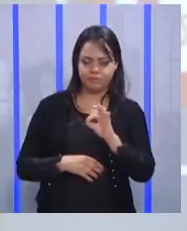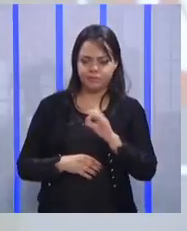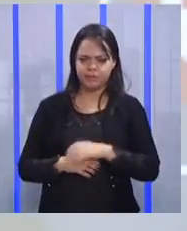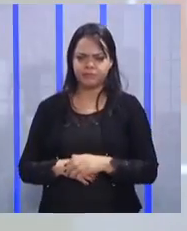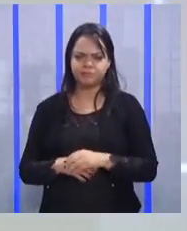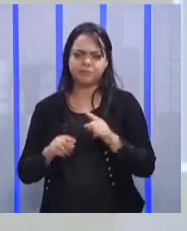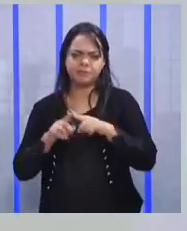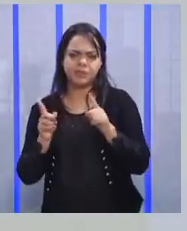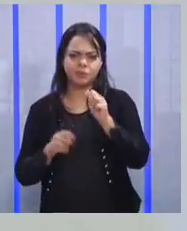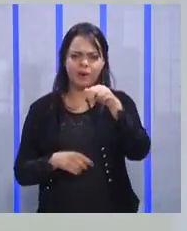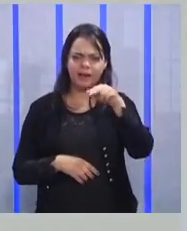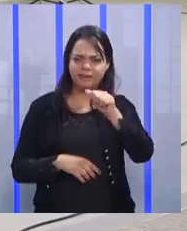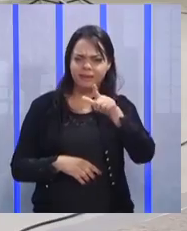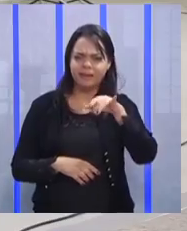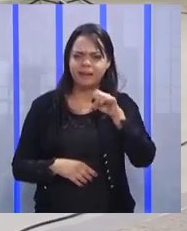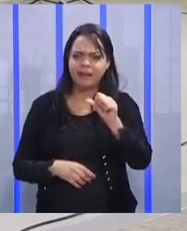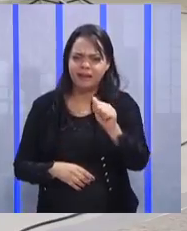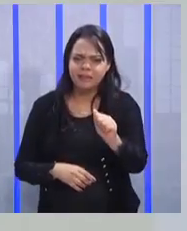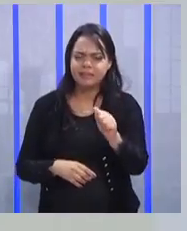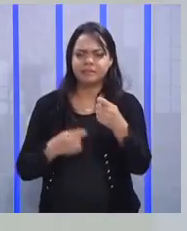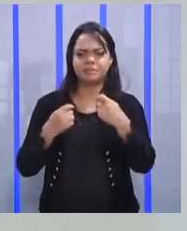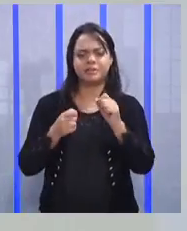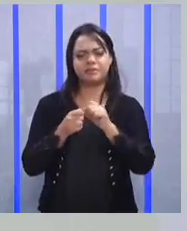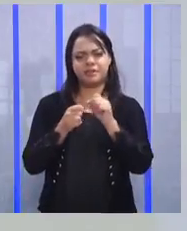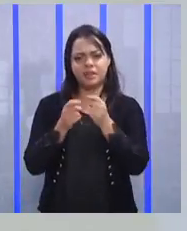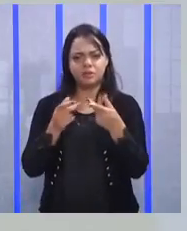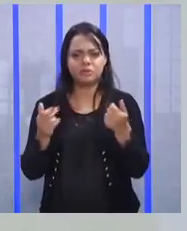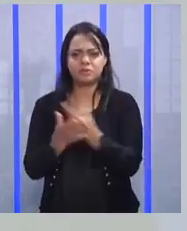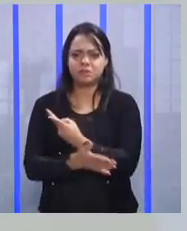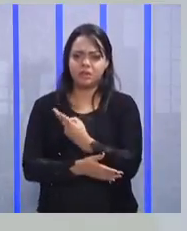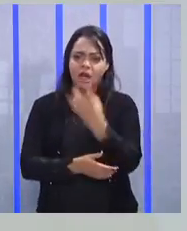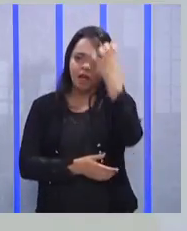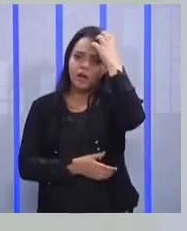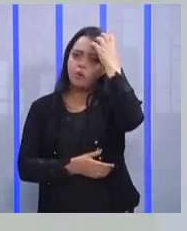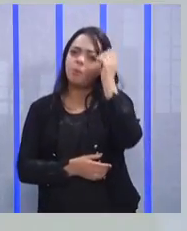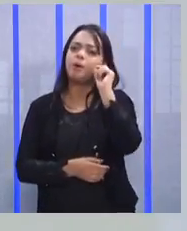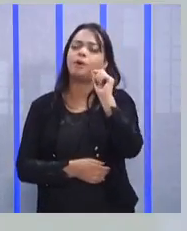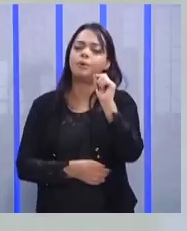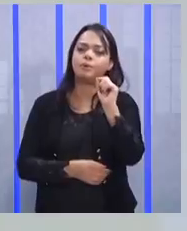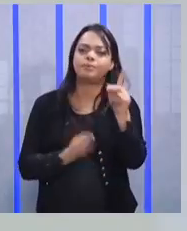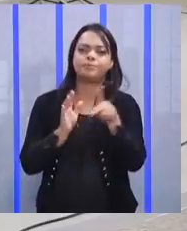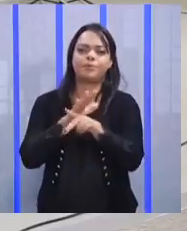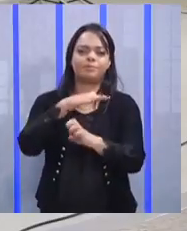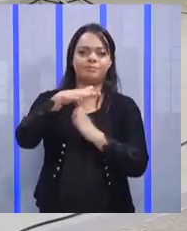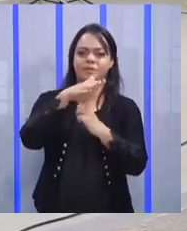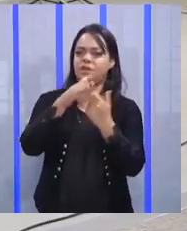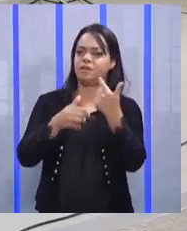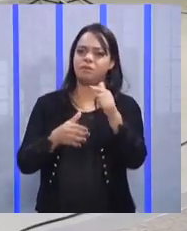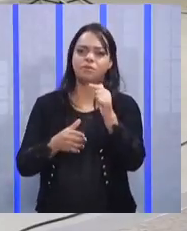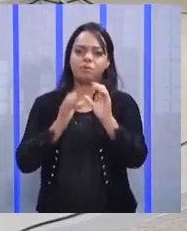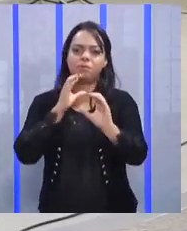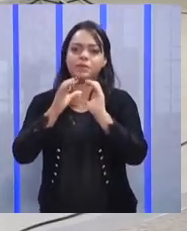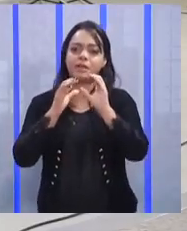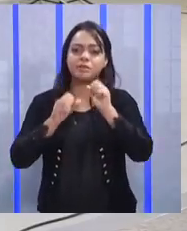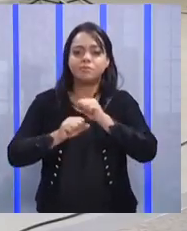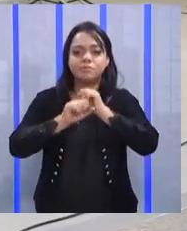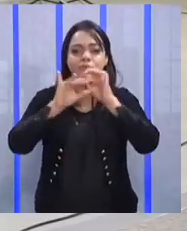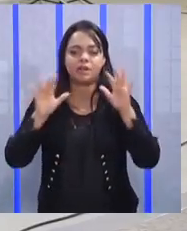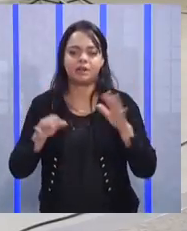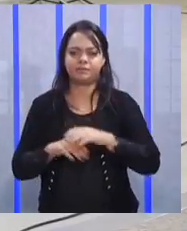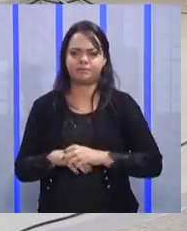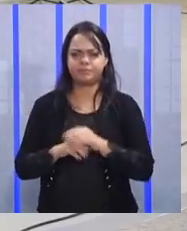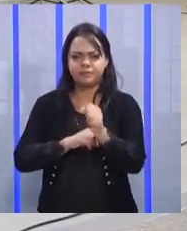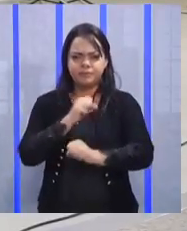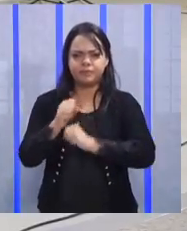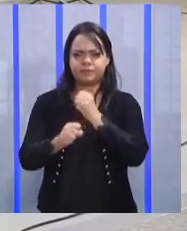será que é assim? A culpa é da empresa que não tem uma política clara de comunicação. Todo ano tem aquela questão do